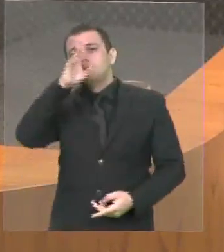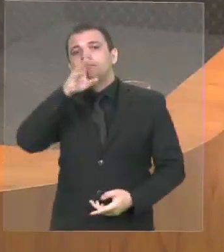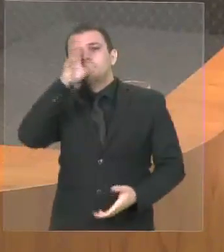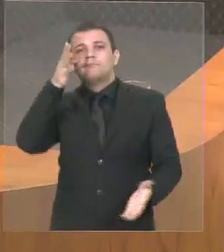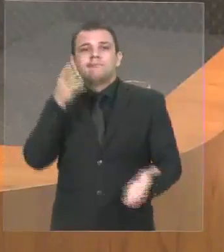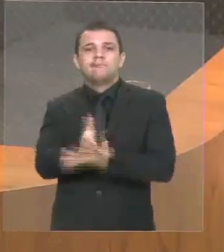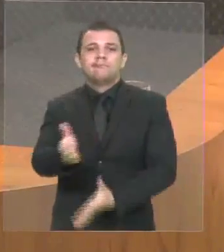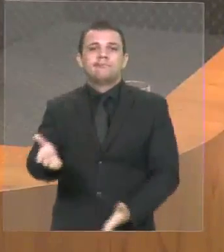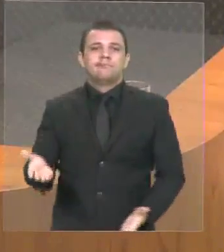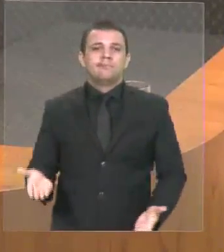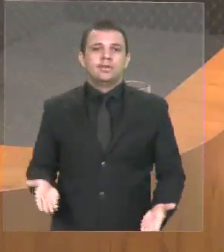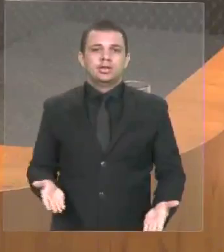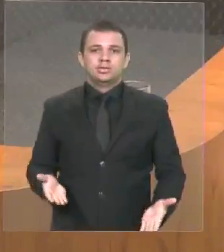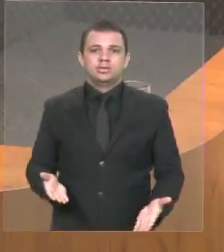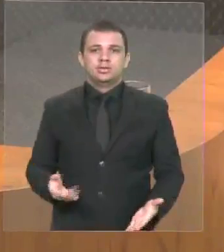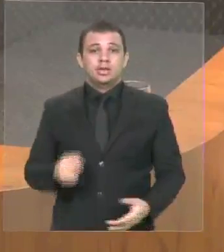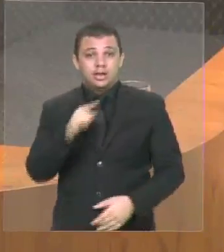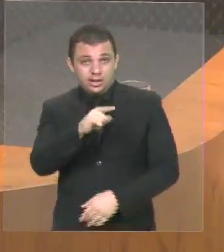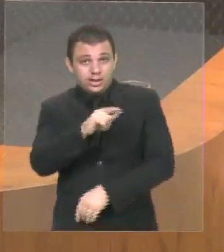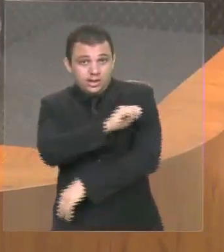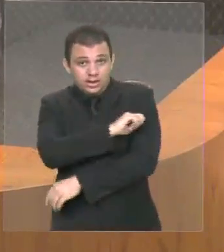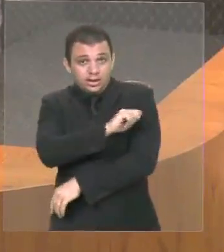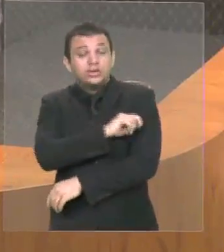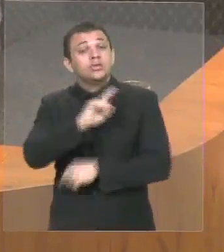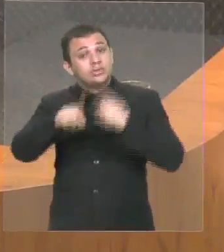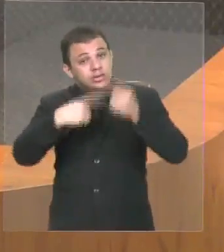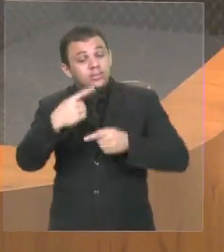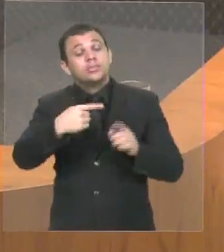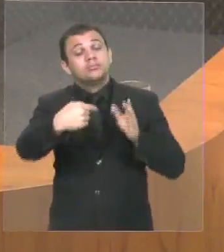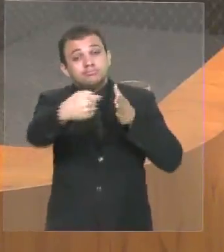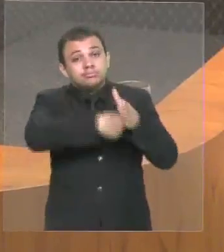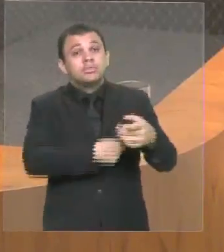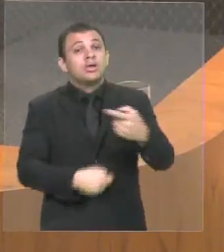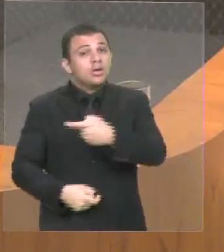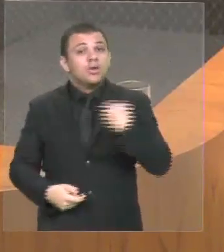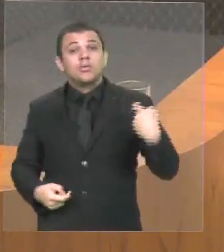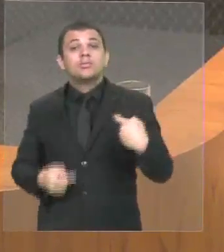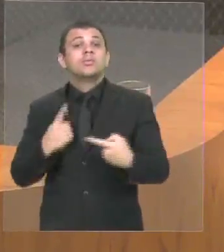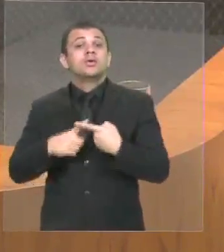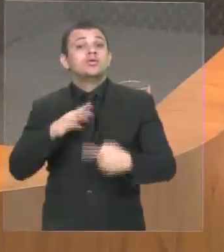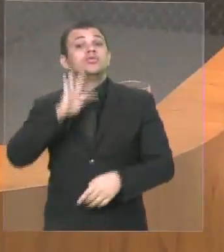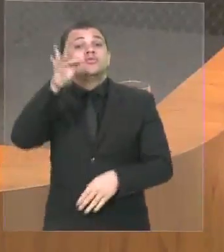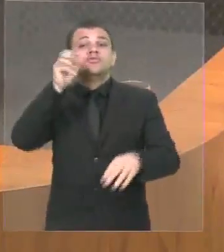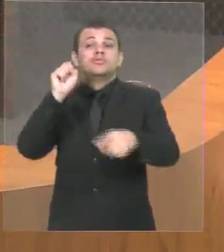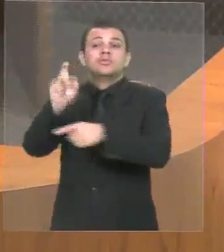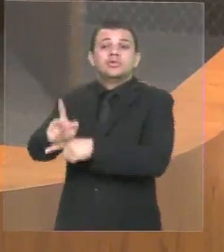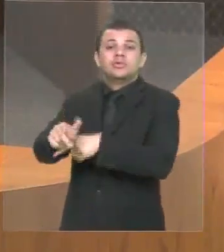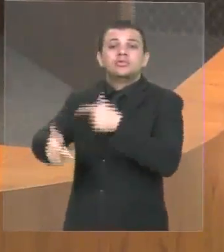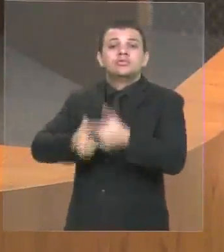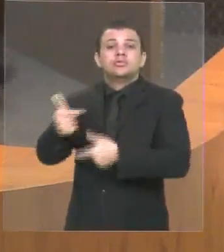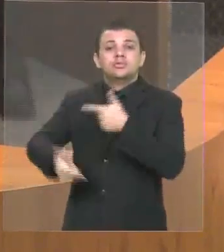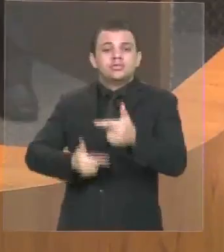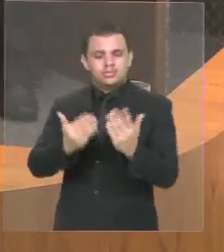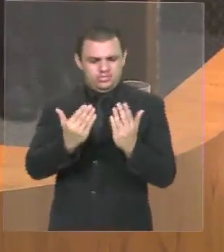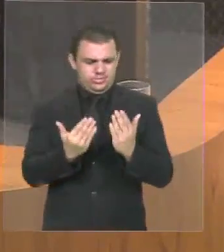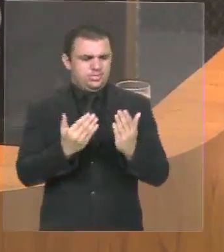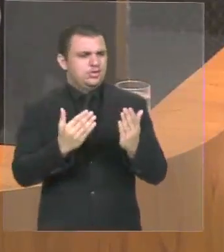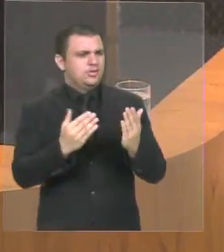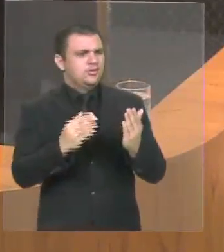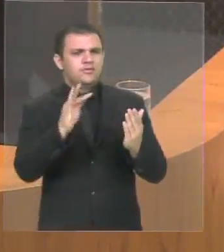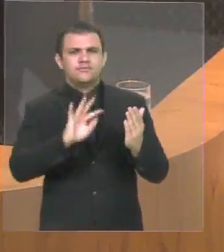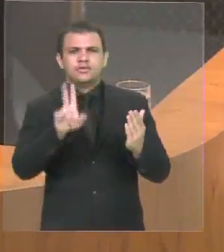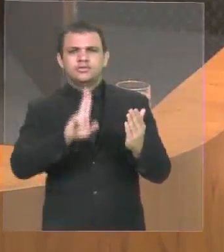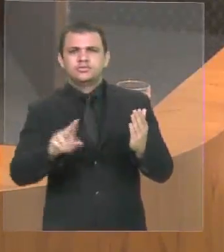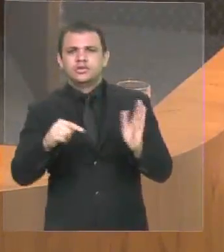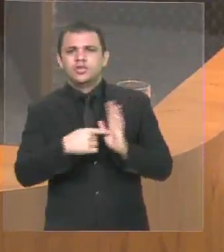democracia. Esses estudantes lá vão cobrar da gente lá, quando não tiverem acesso ao mercado de trabalho. Essa decisão não atinge